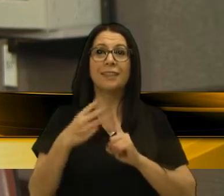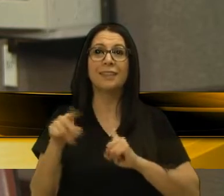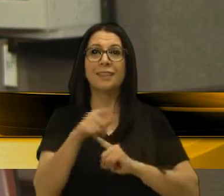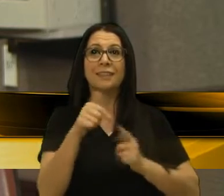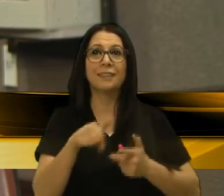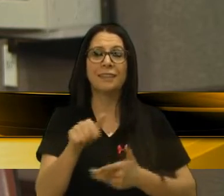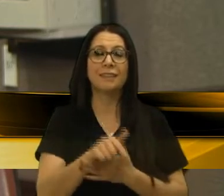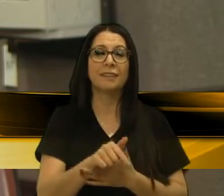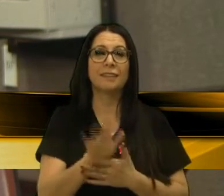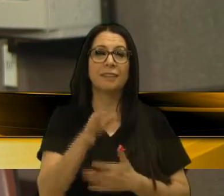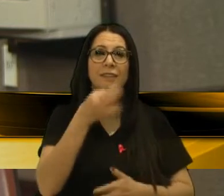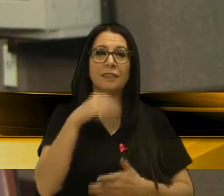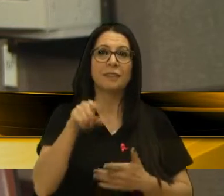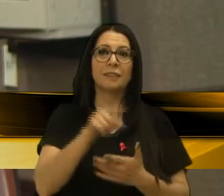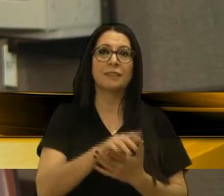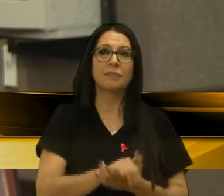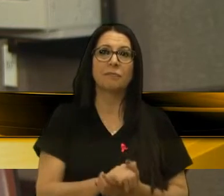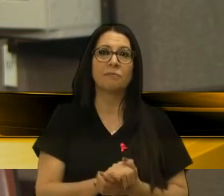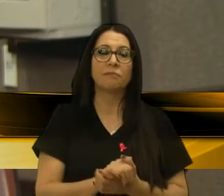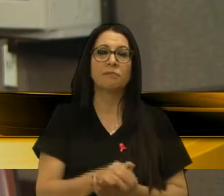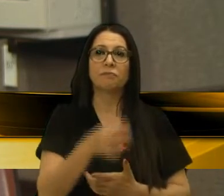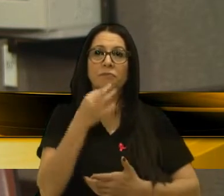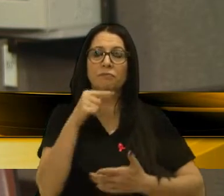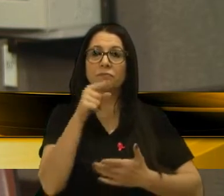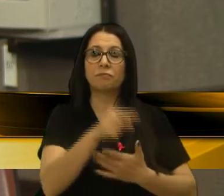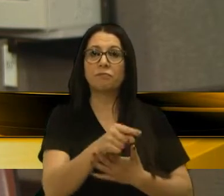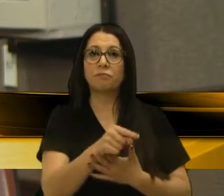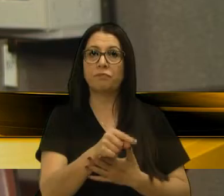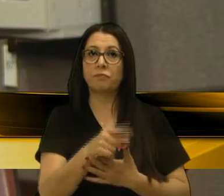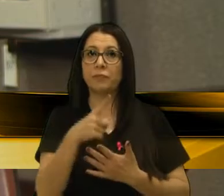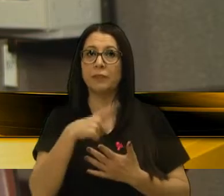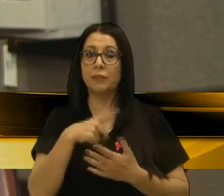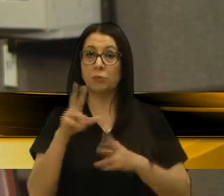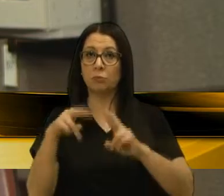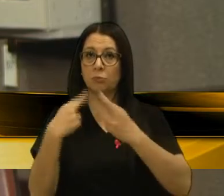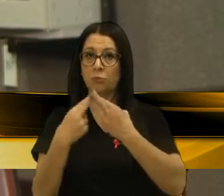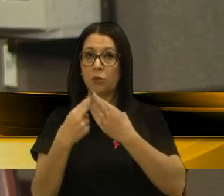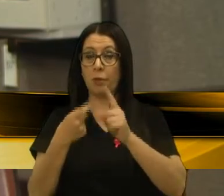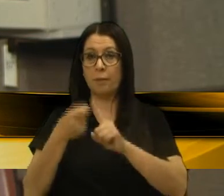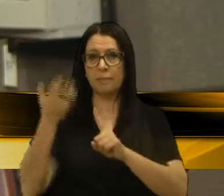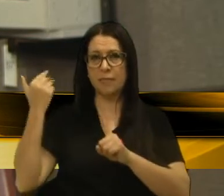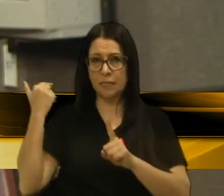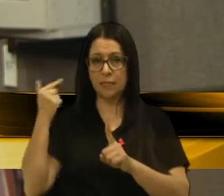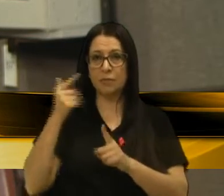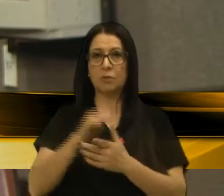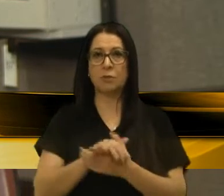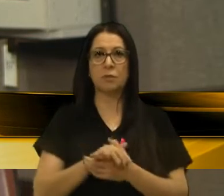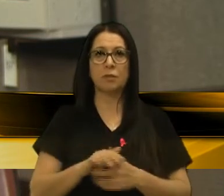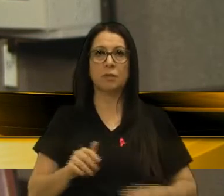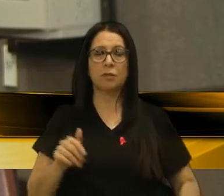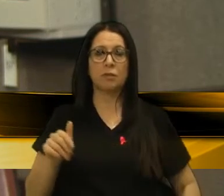hoje em Caxias do Sul, hoje em Caxias do Sul, teve uma reunião mês passado na